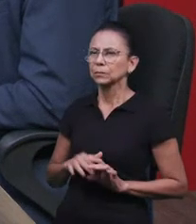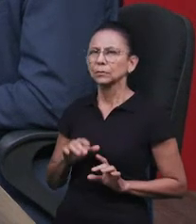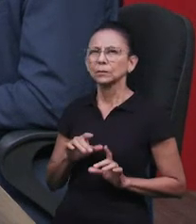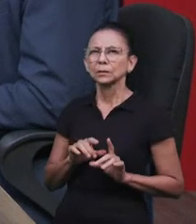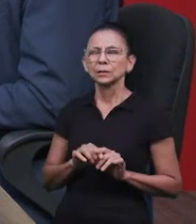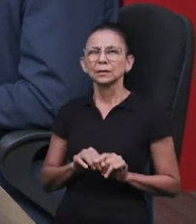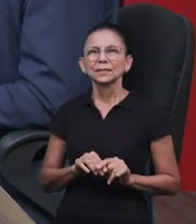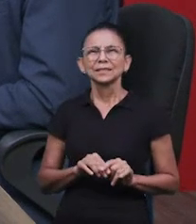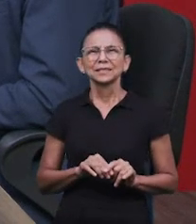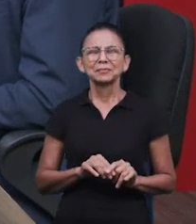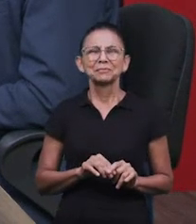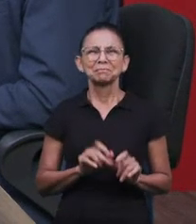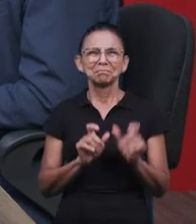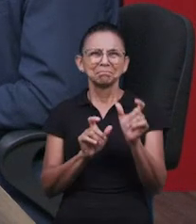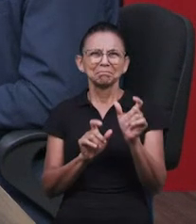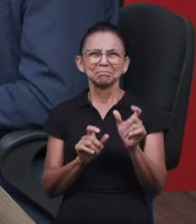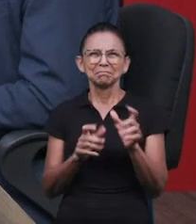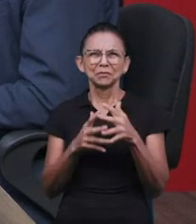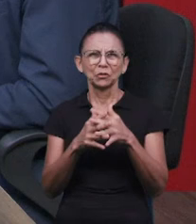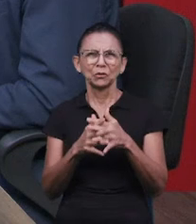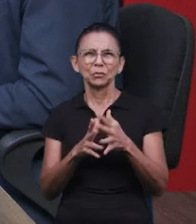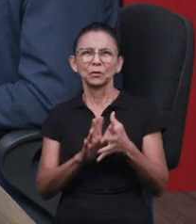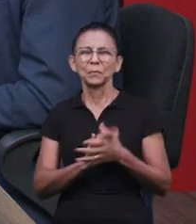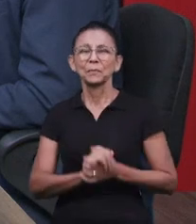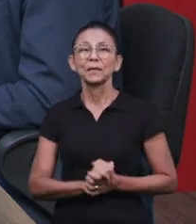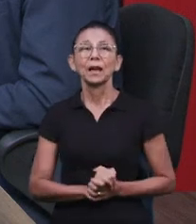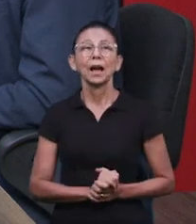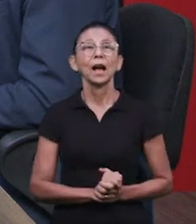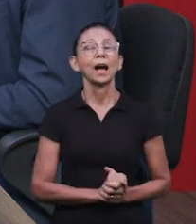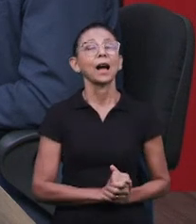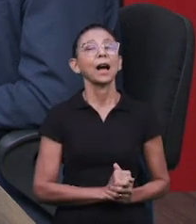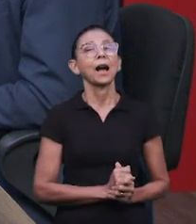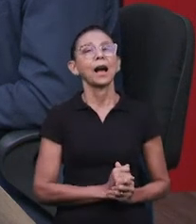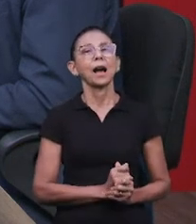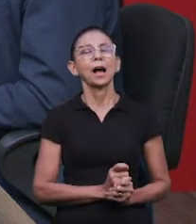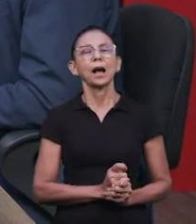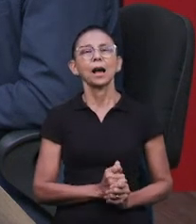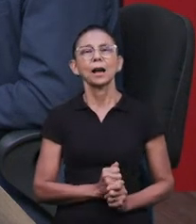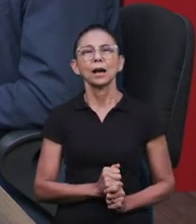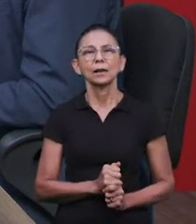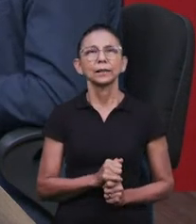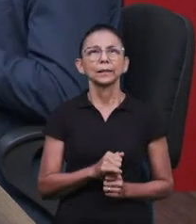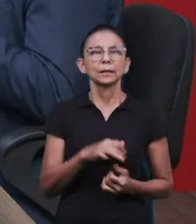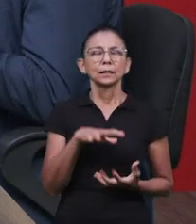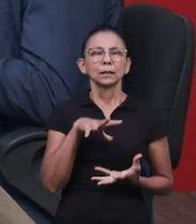Necromancia. Vamos lá. O que é necromancia? É consultar os mortos.